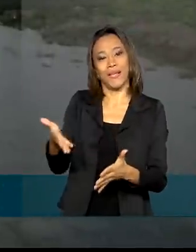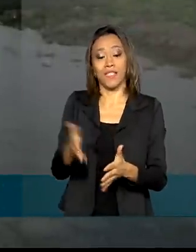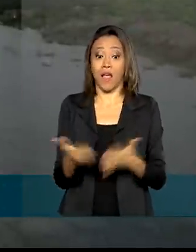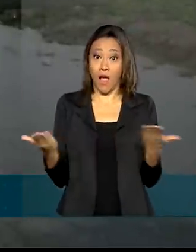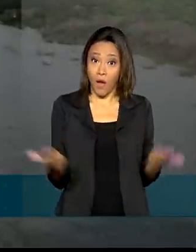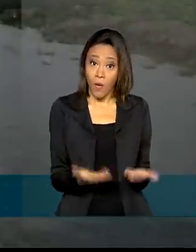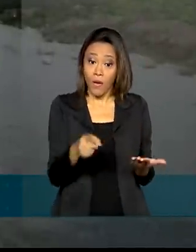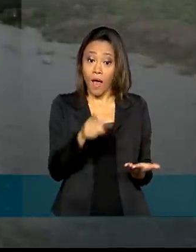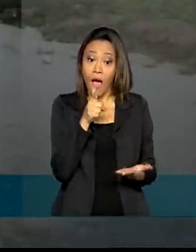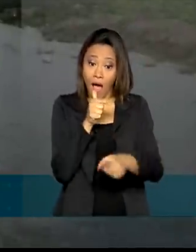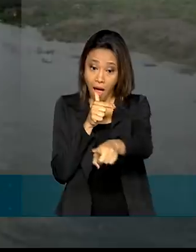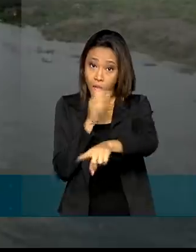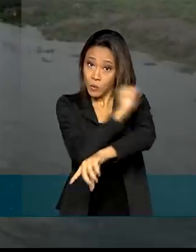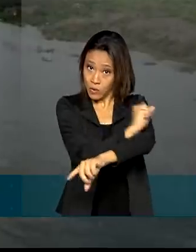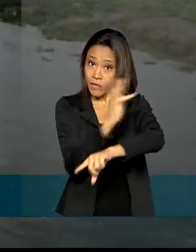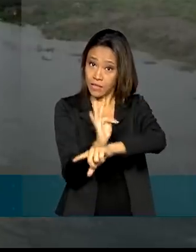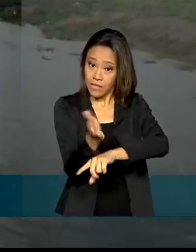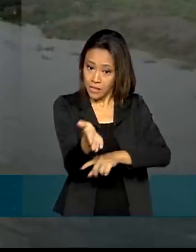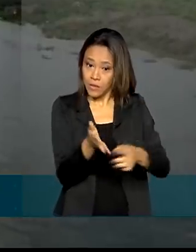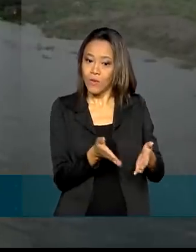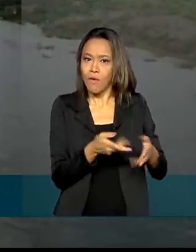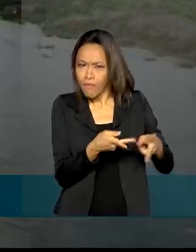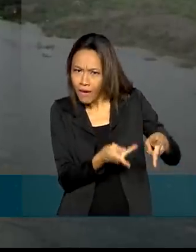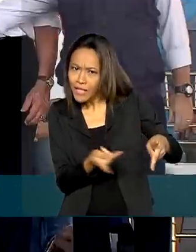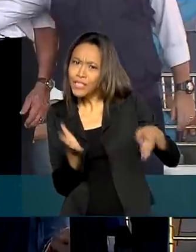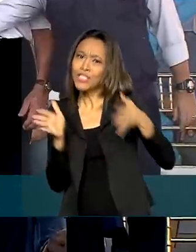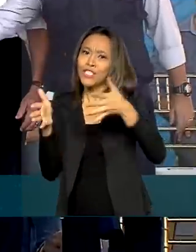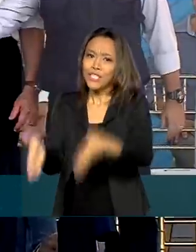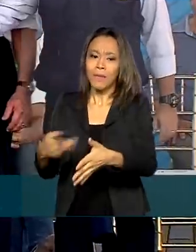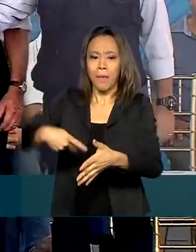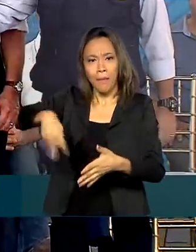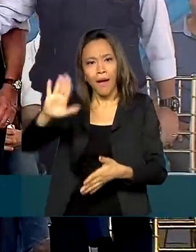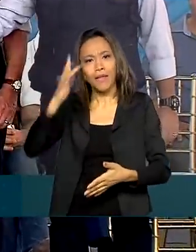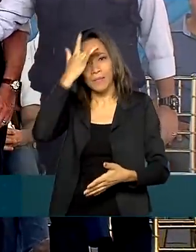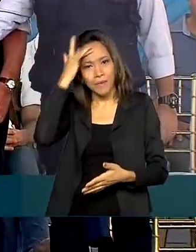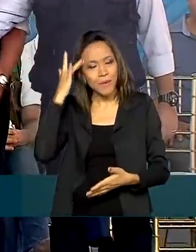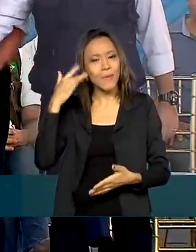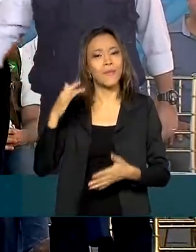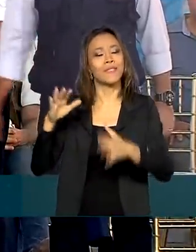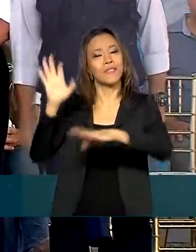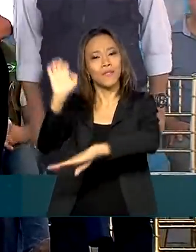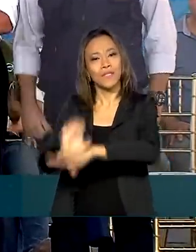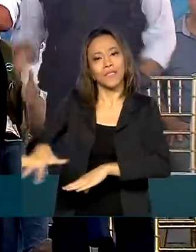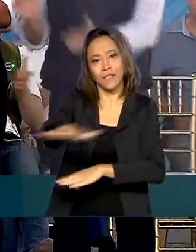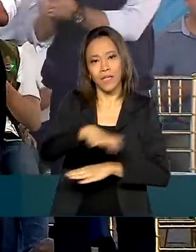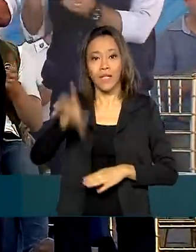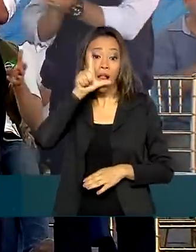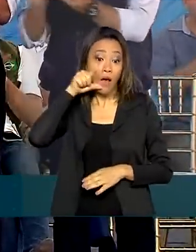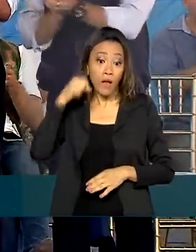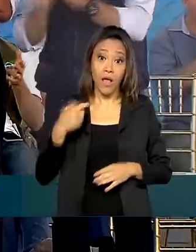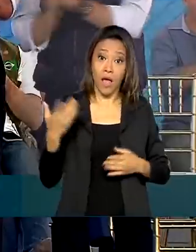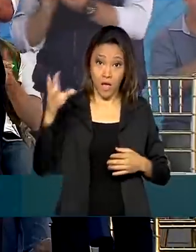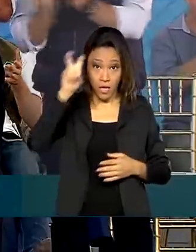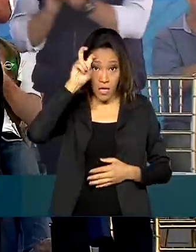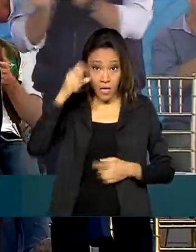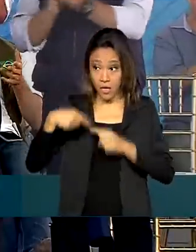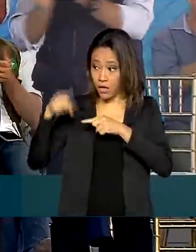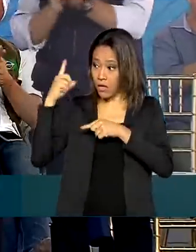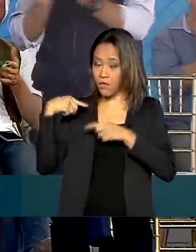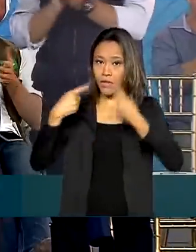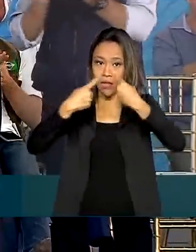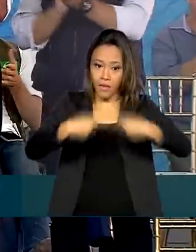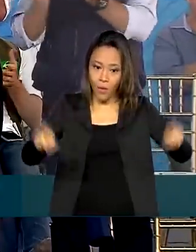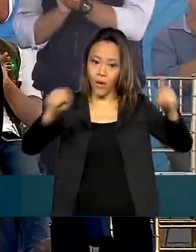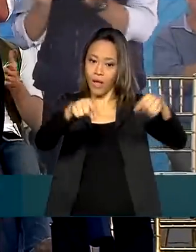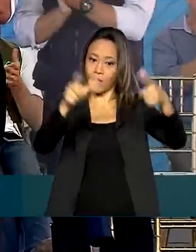águas do Rio São Francisco vão chegar para ainda mais alagoanos. É que foi inaugurada nesta quinta-feira a ampliação do sistema de